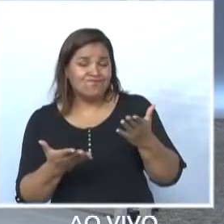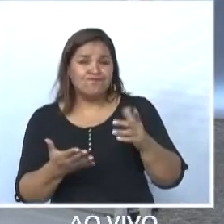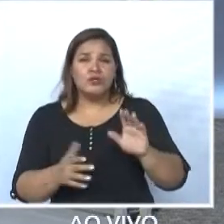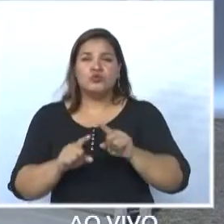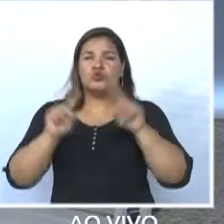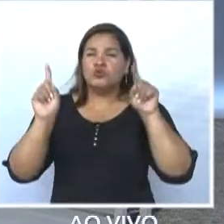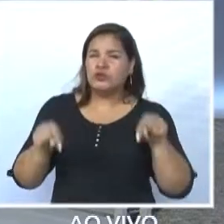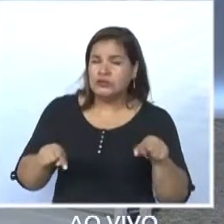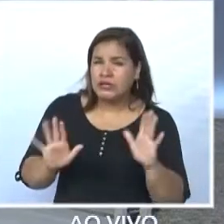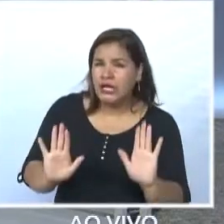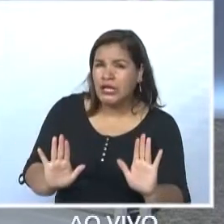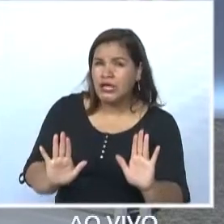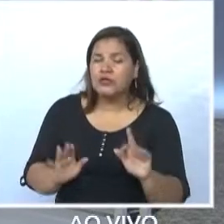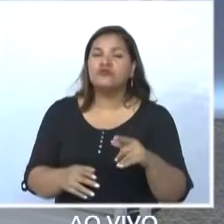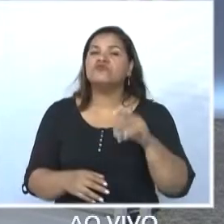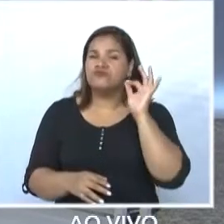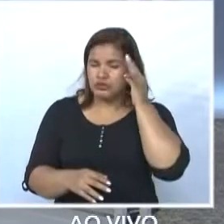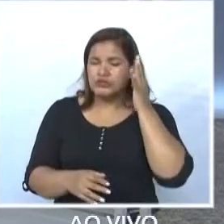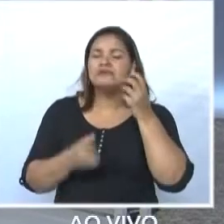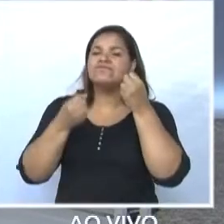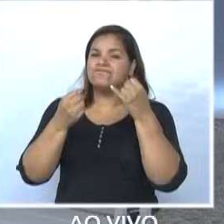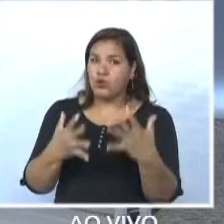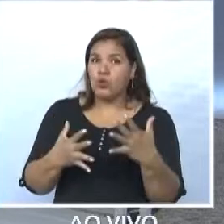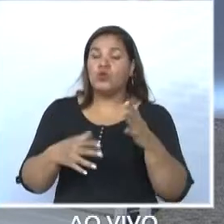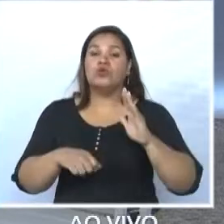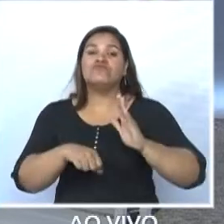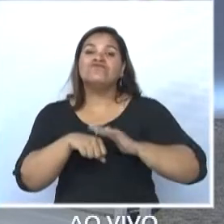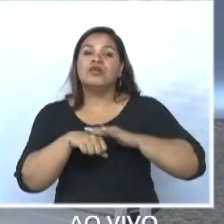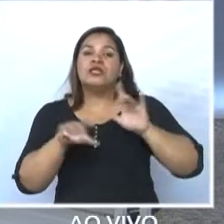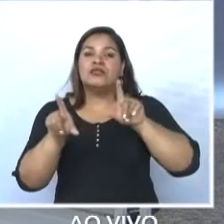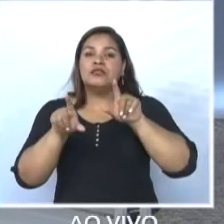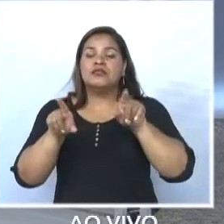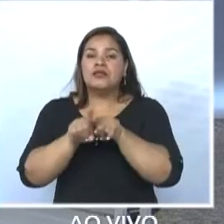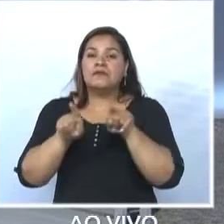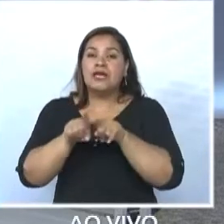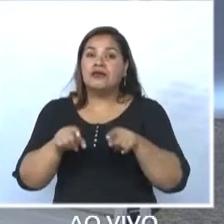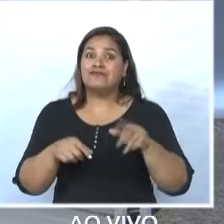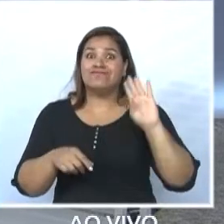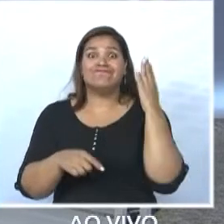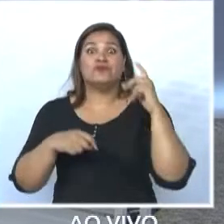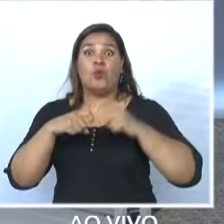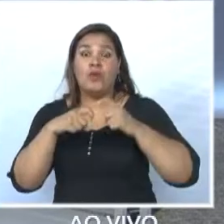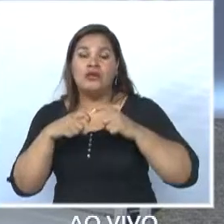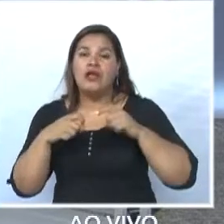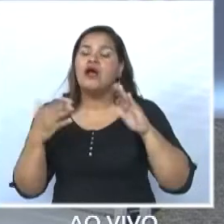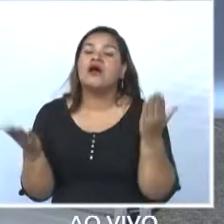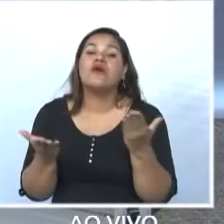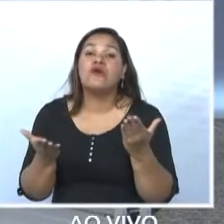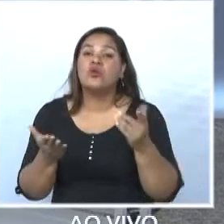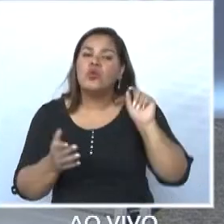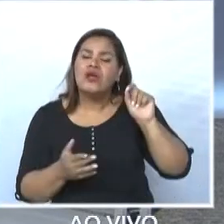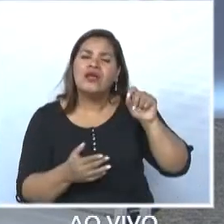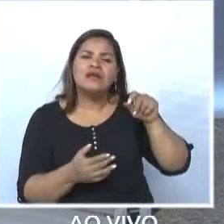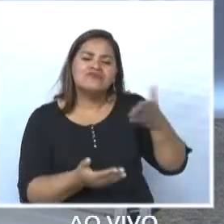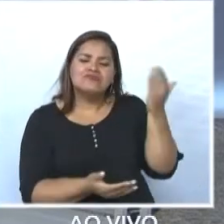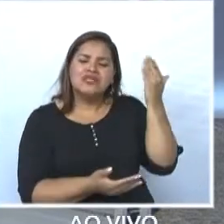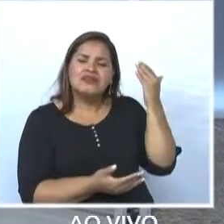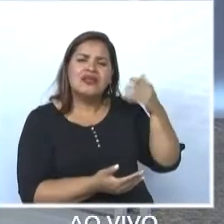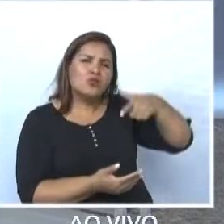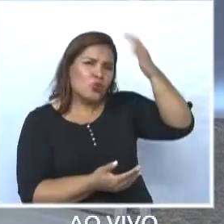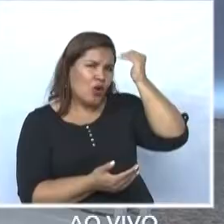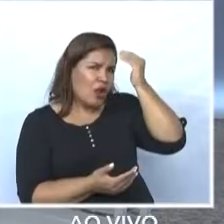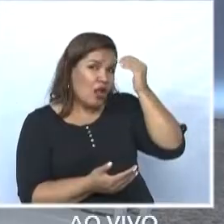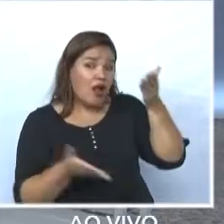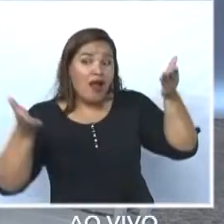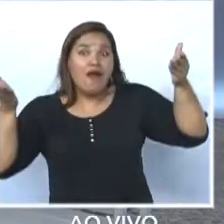esteve comigo. Falamos sobre a questão dos falsos médicos também. Agora, o que mudou daquele Alexandre que foi prefeito para o Alexandre